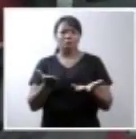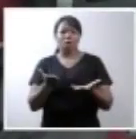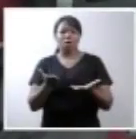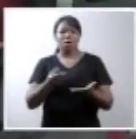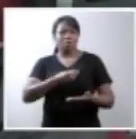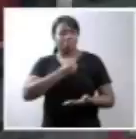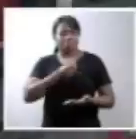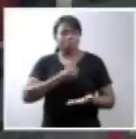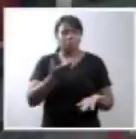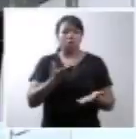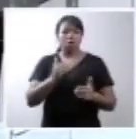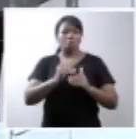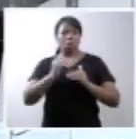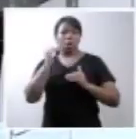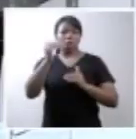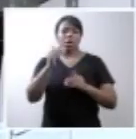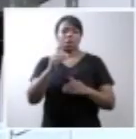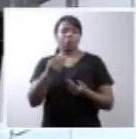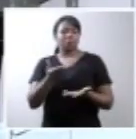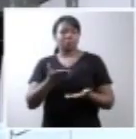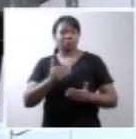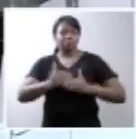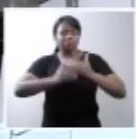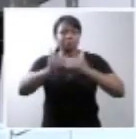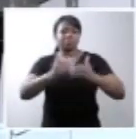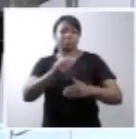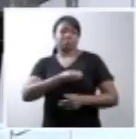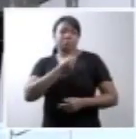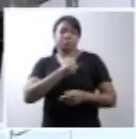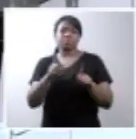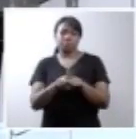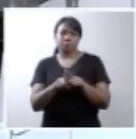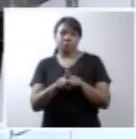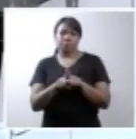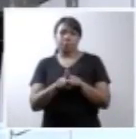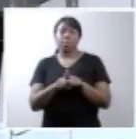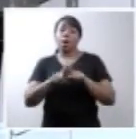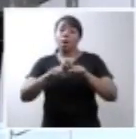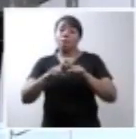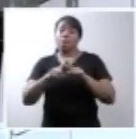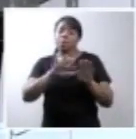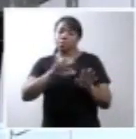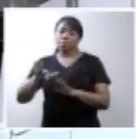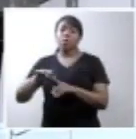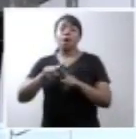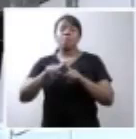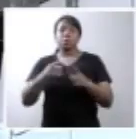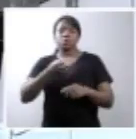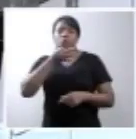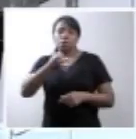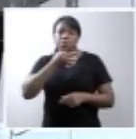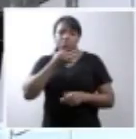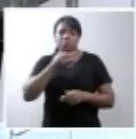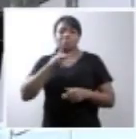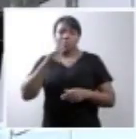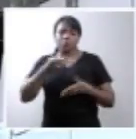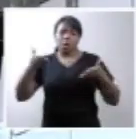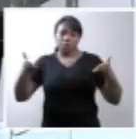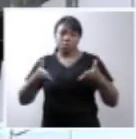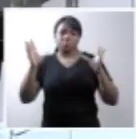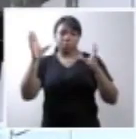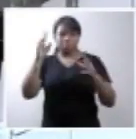qualquer grau, em qualquer fase da vida. Nossa argumentação para o que acabamos de